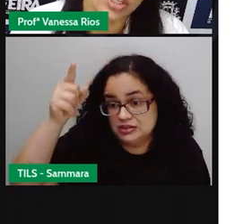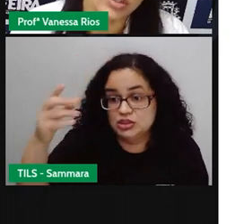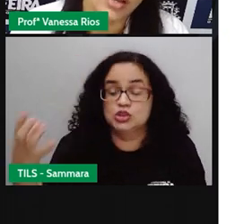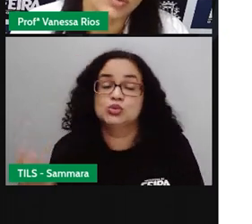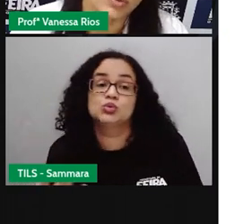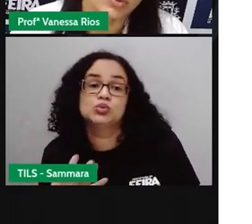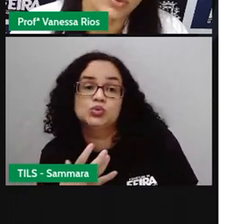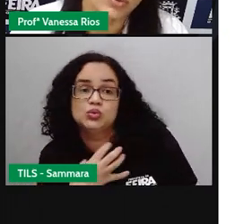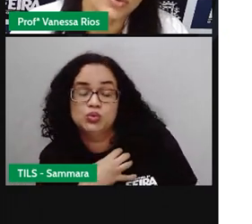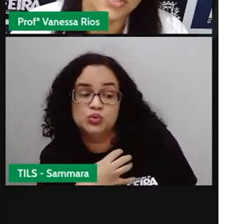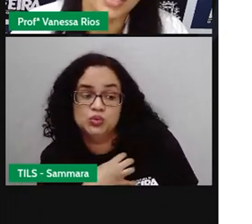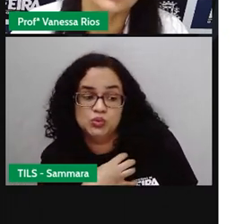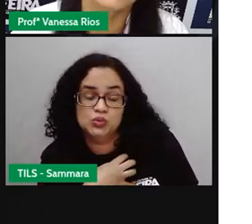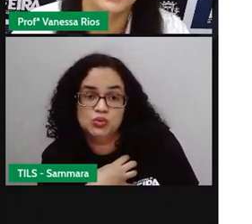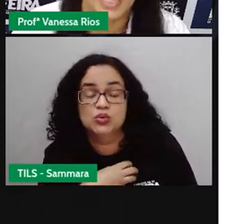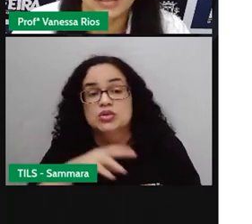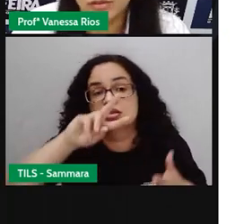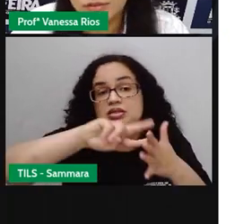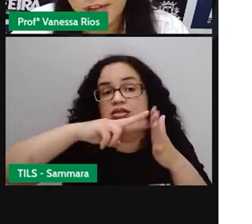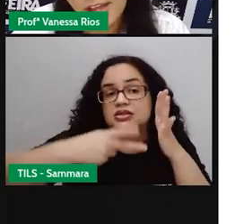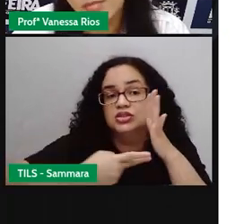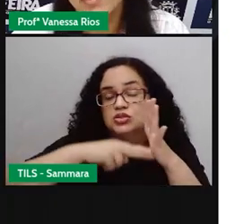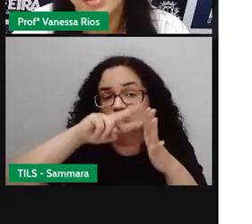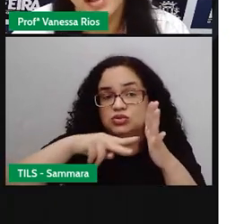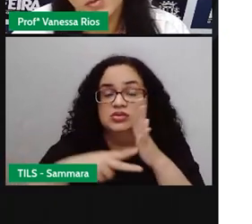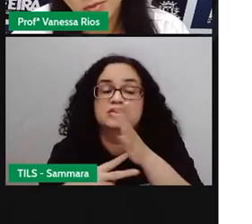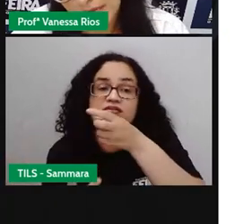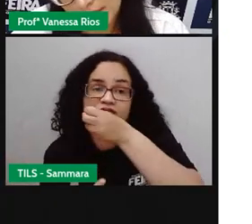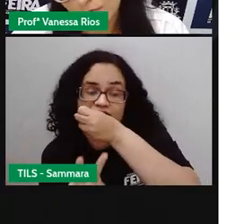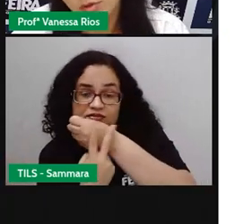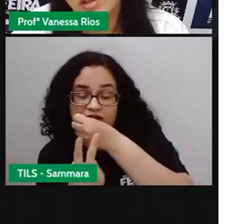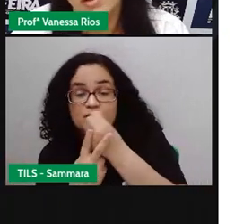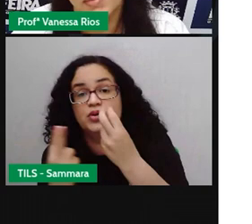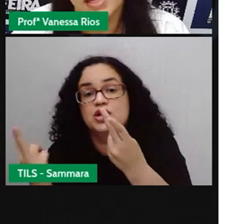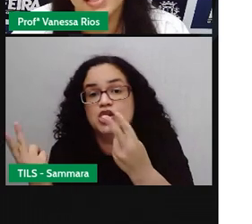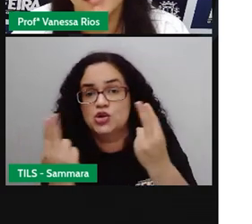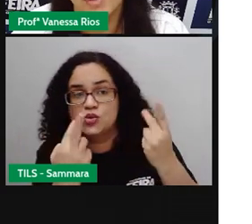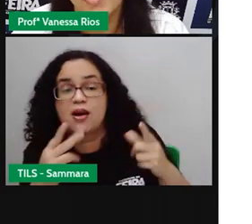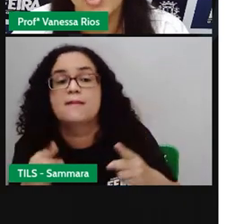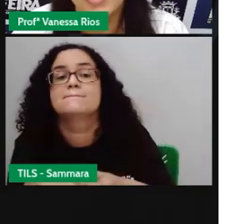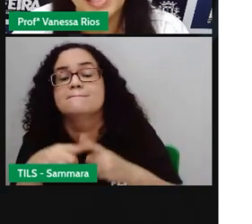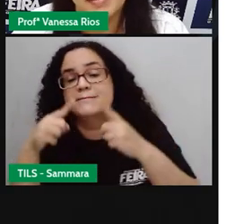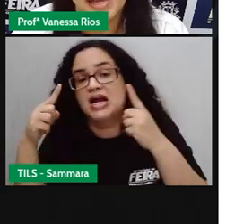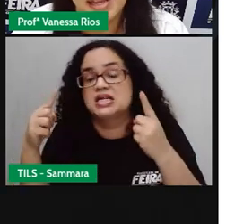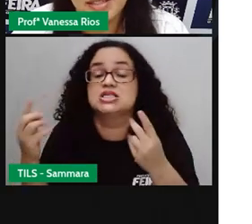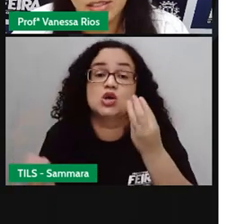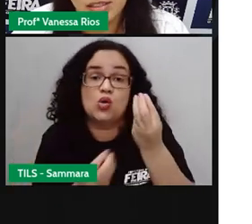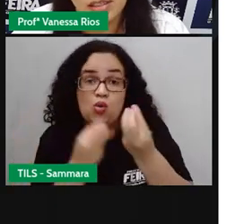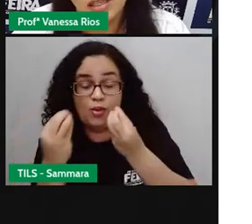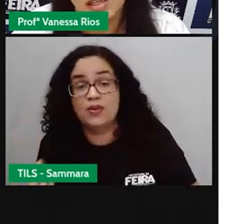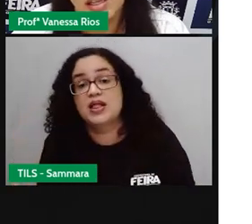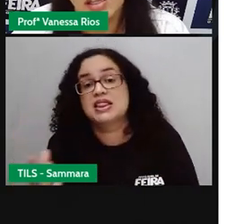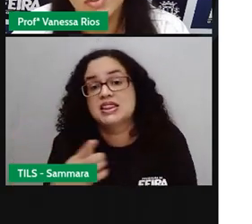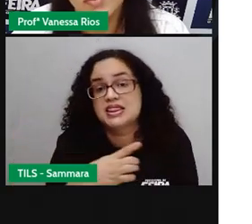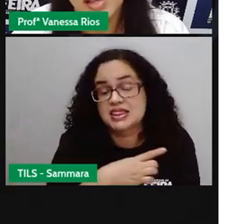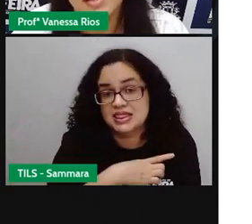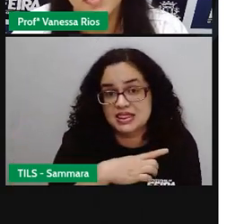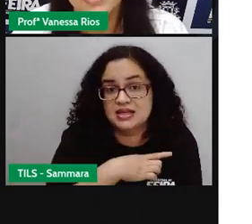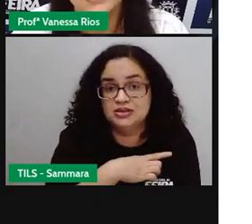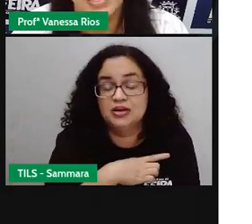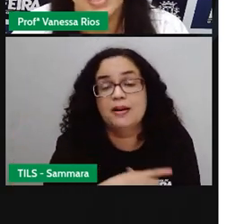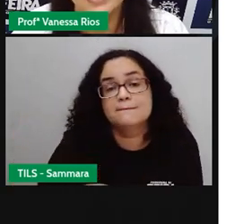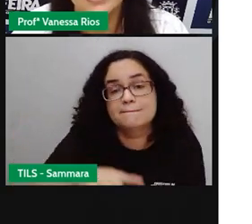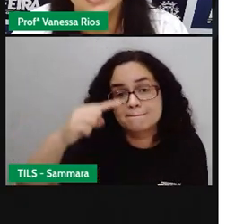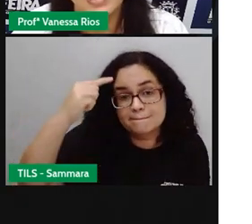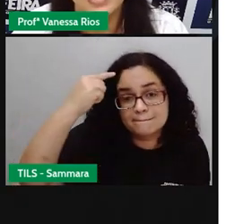O sentido, o significado do verbo é o mesmo. Mas a forma como ele aparece nos faz